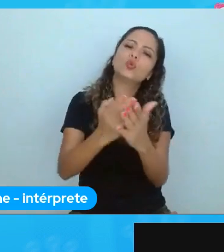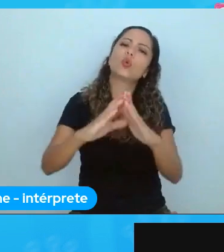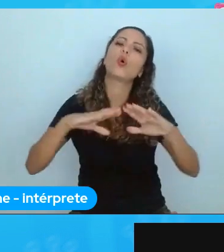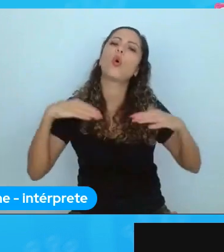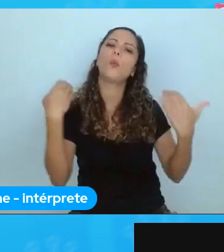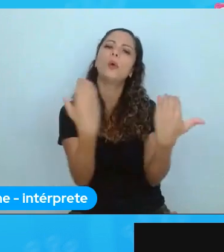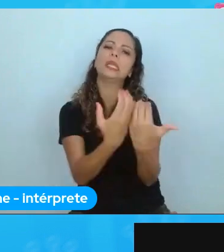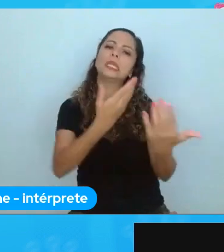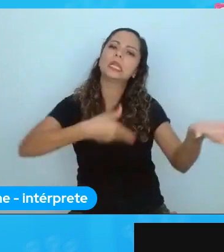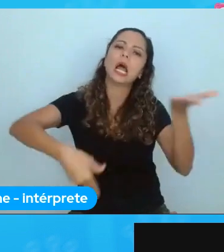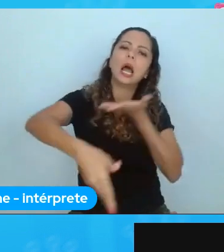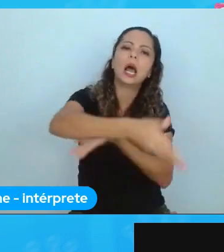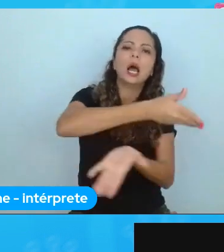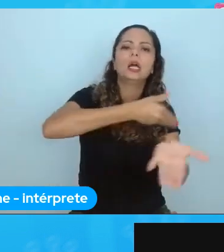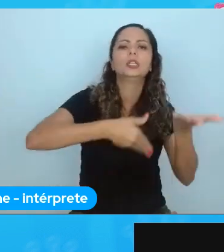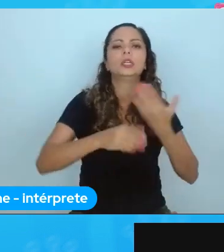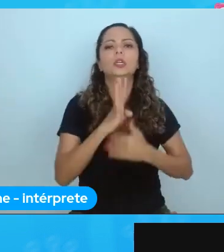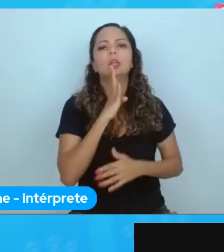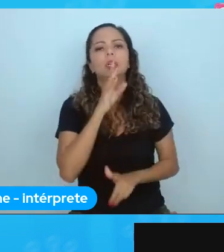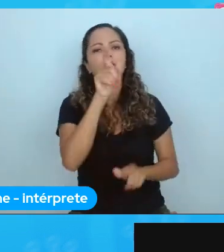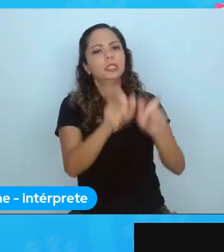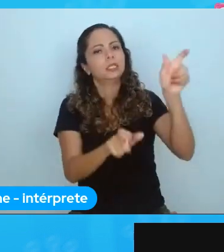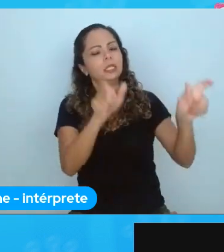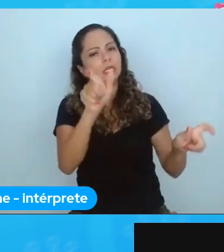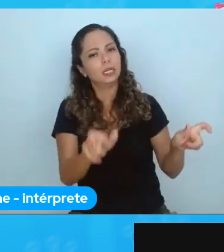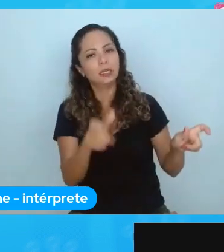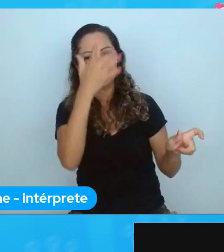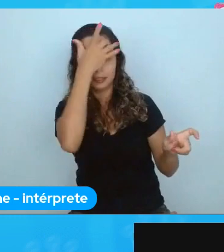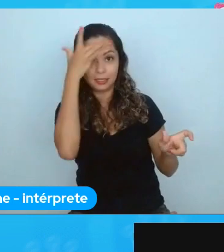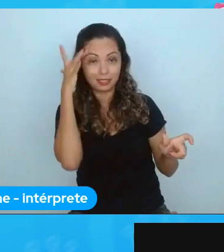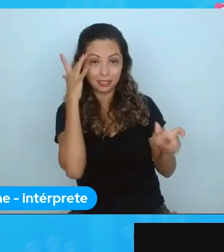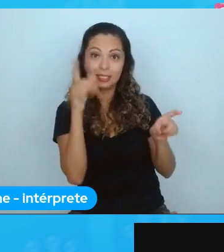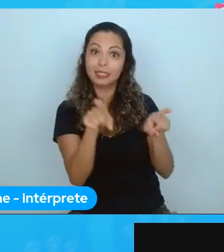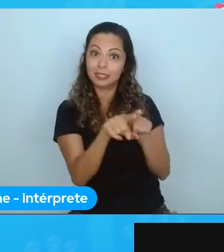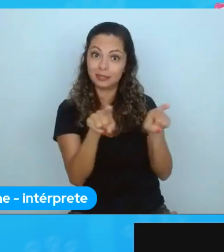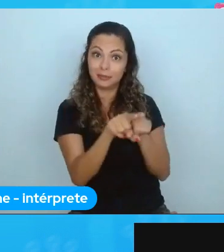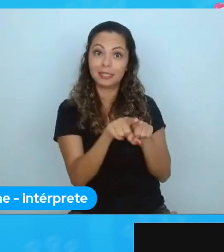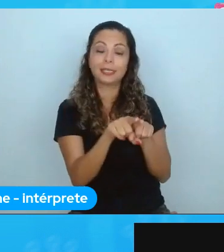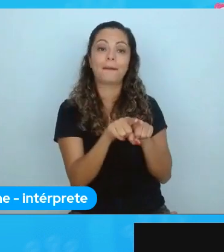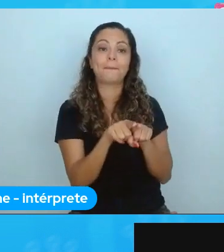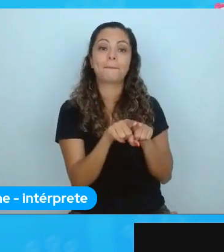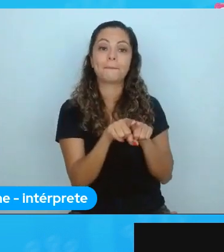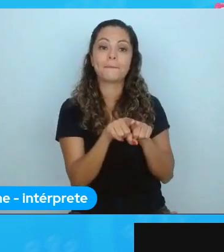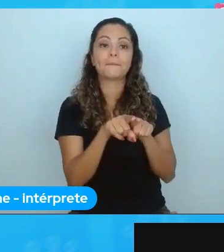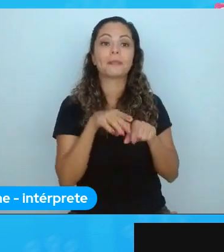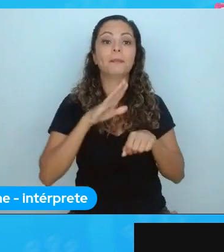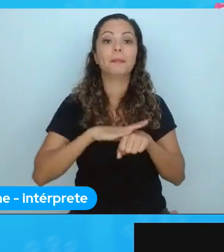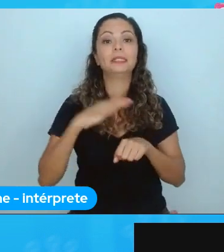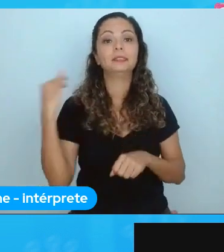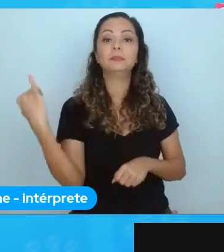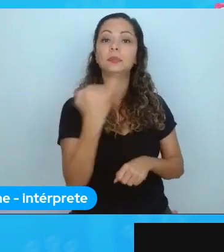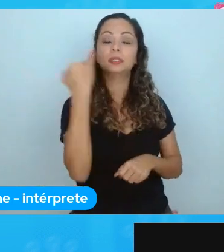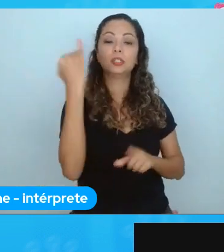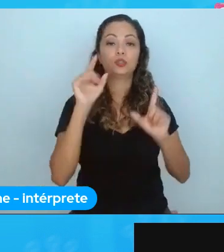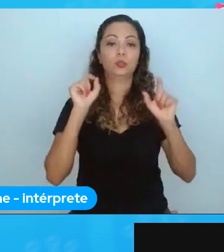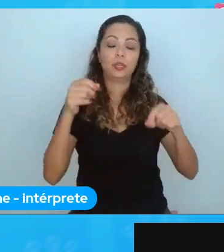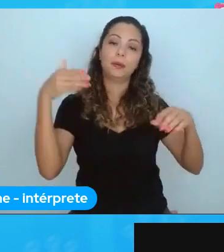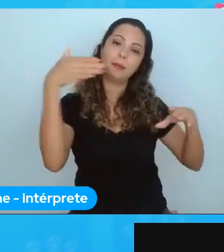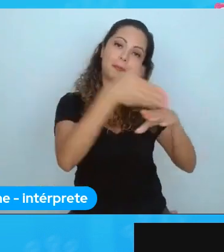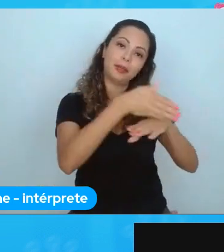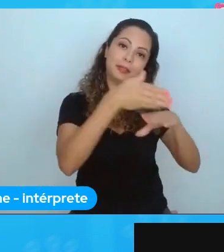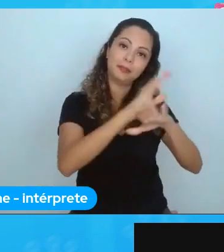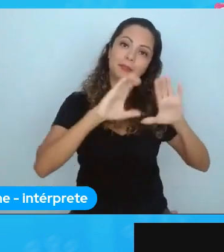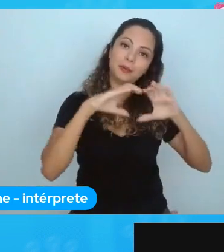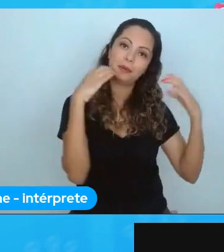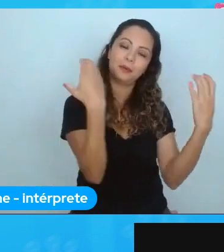conheça pessoas, e, Luiz, e mais importante, participo da comunidade Python, porque